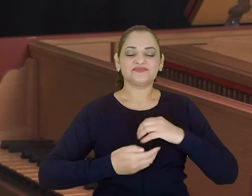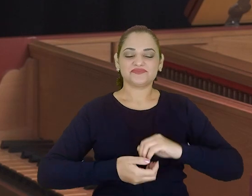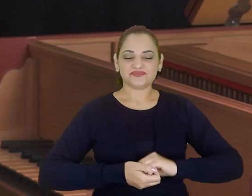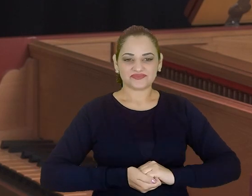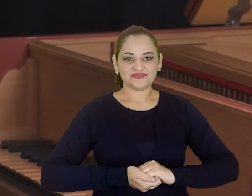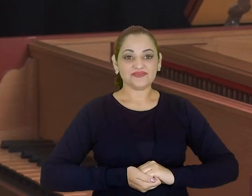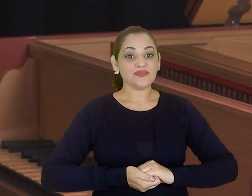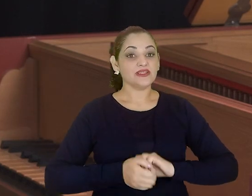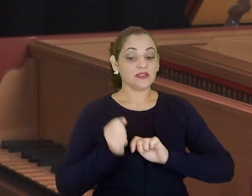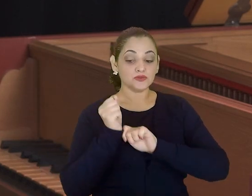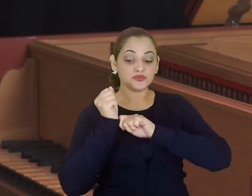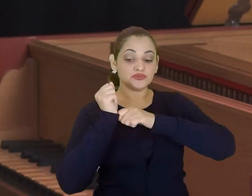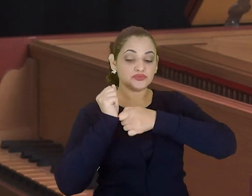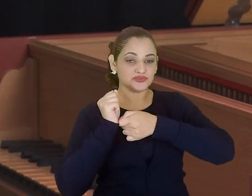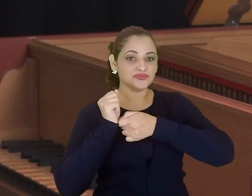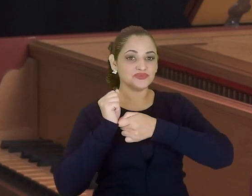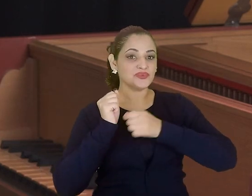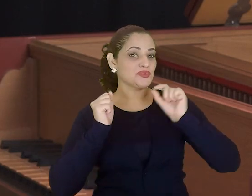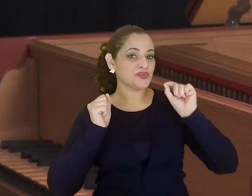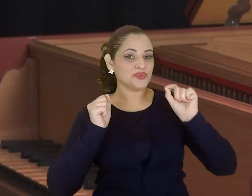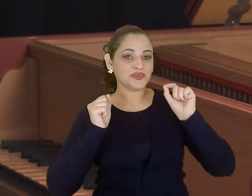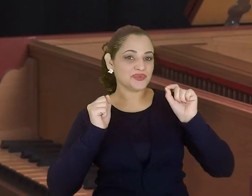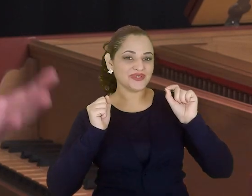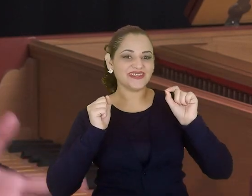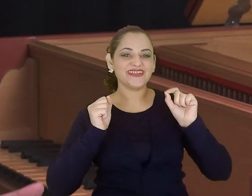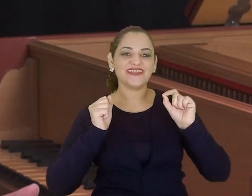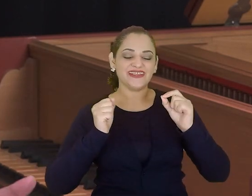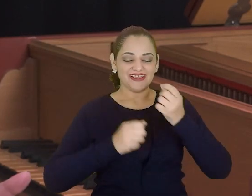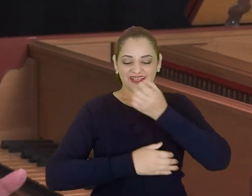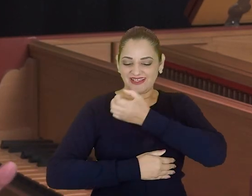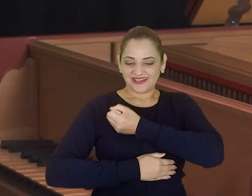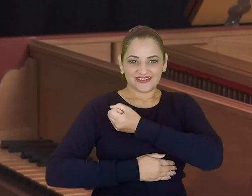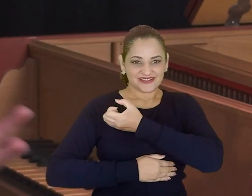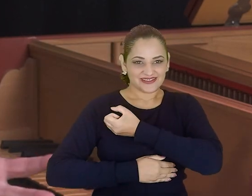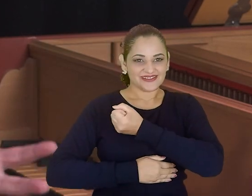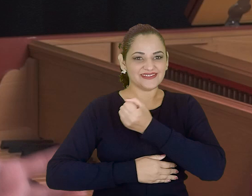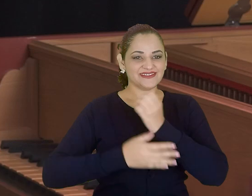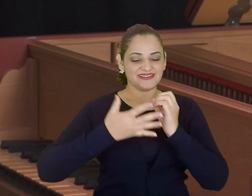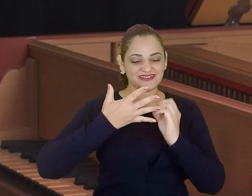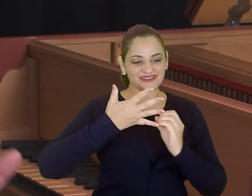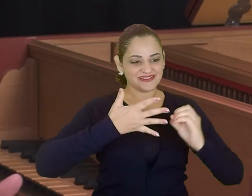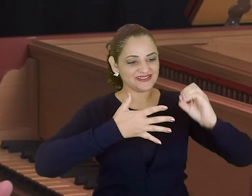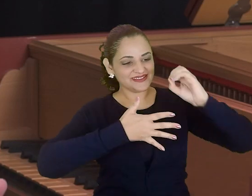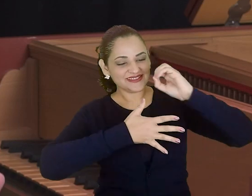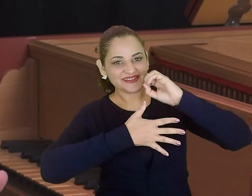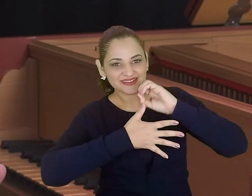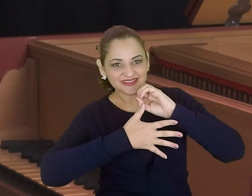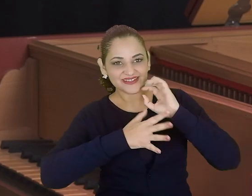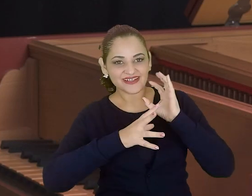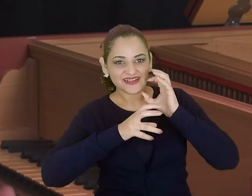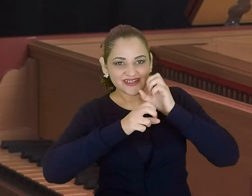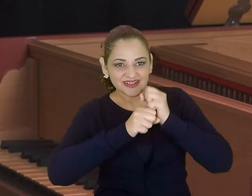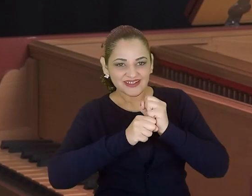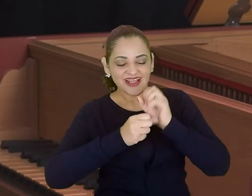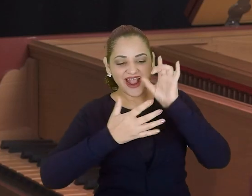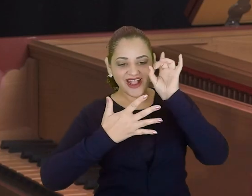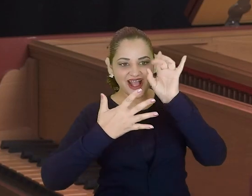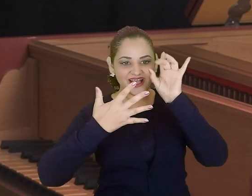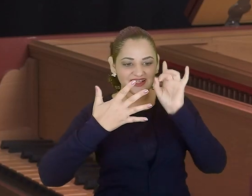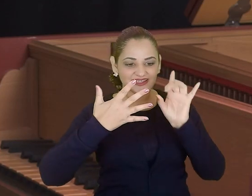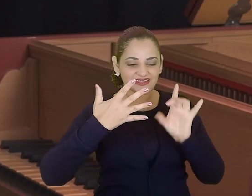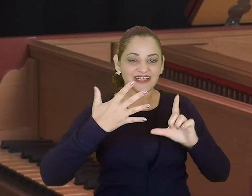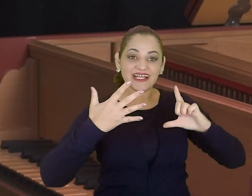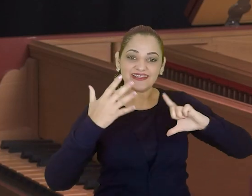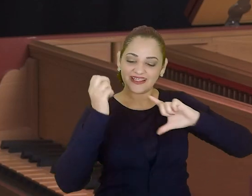numérica também, é cifrada. É como se cada acorde, cada nota tivesse uma senha com números que